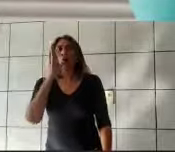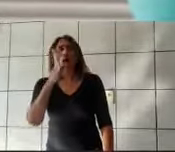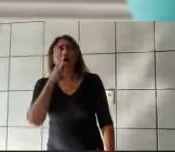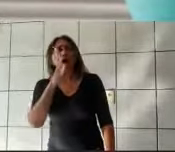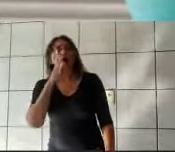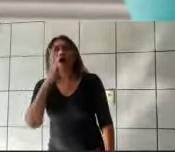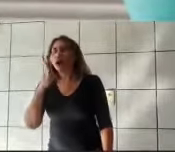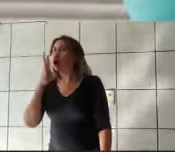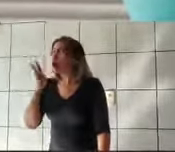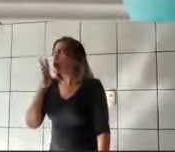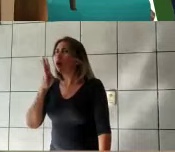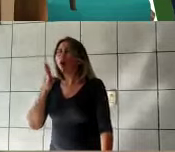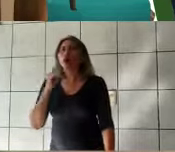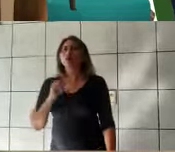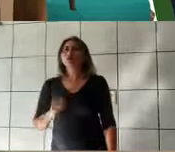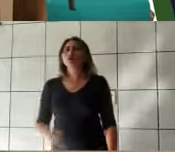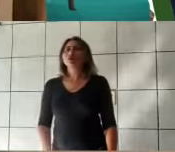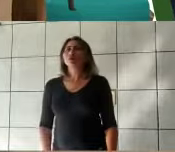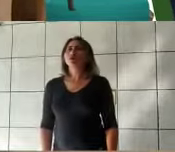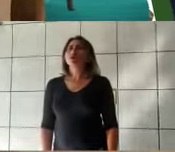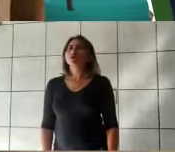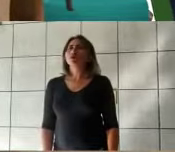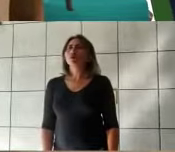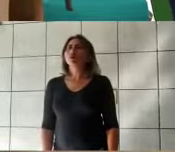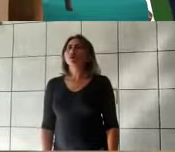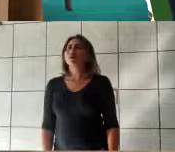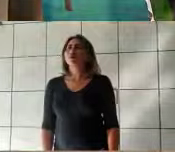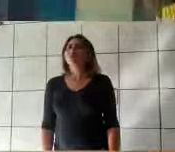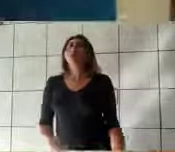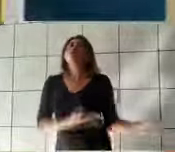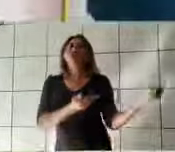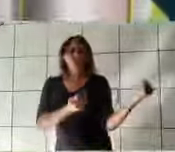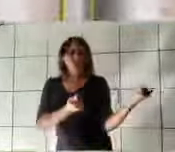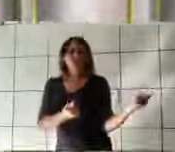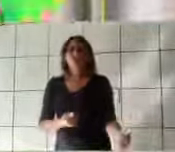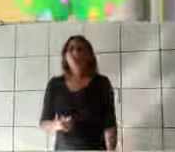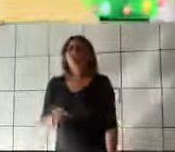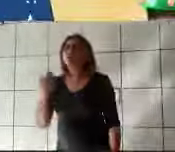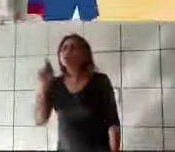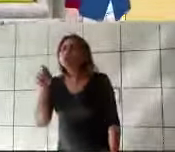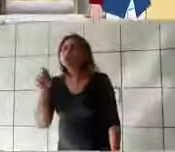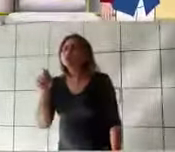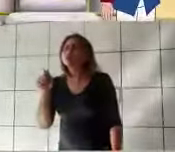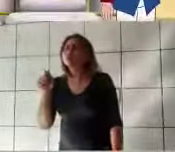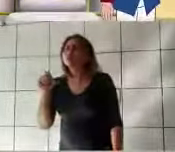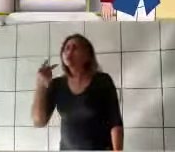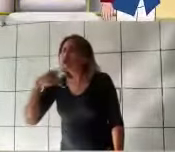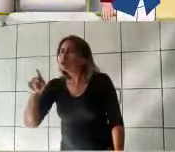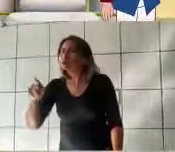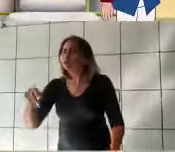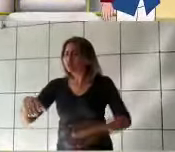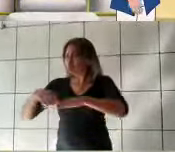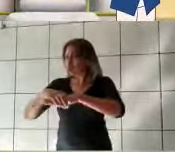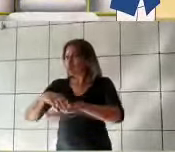Cinderela confirmou. Por favor, venha ao palácio conosco. Cinderela foi ao castelo com os soldados do